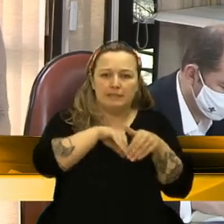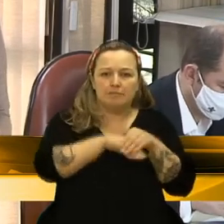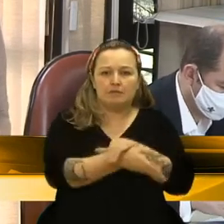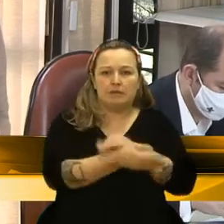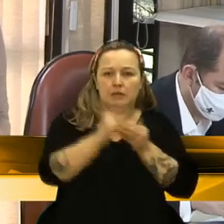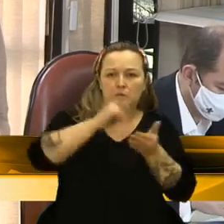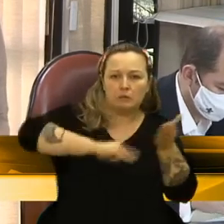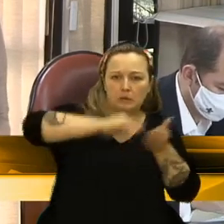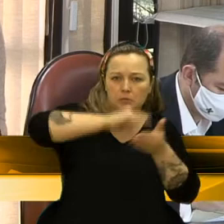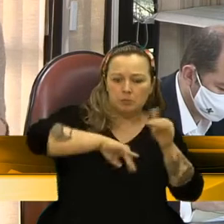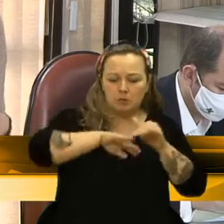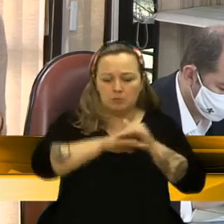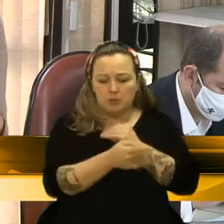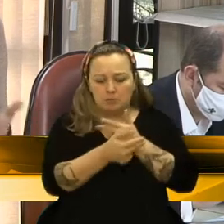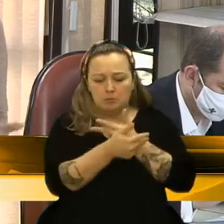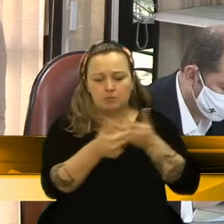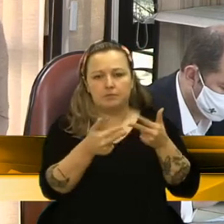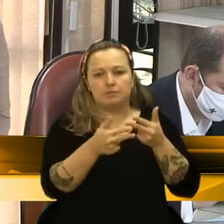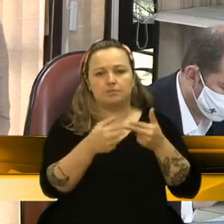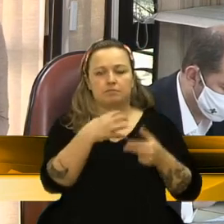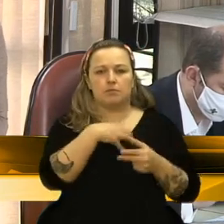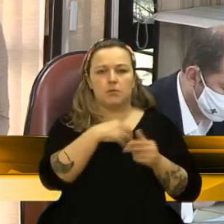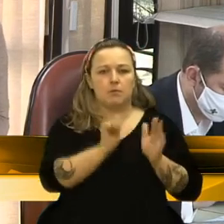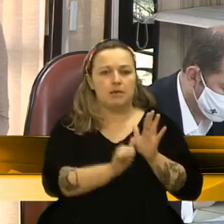melhor